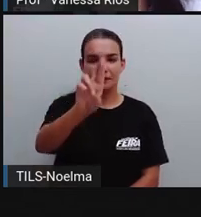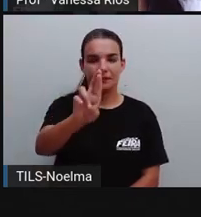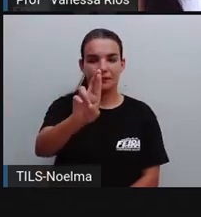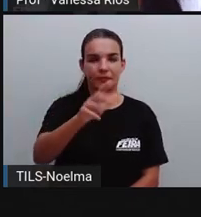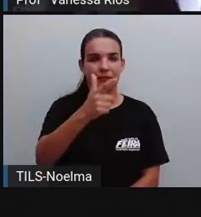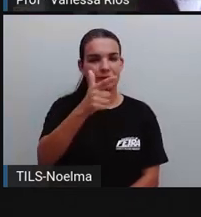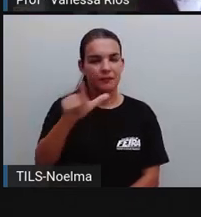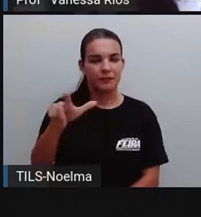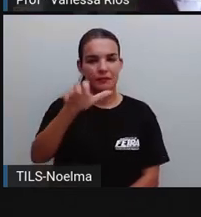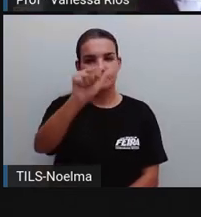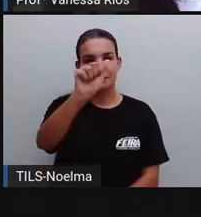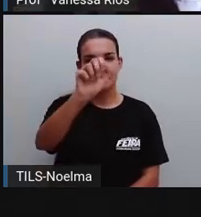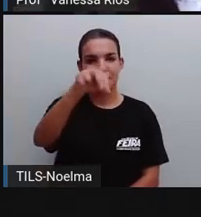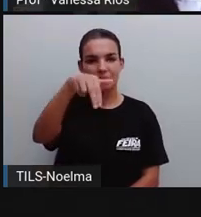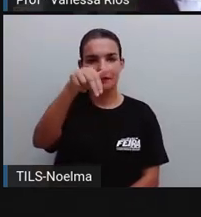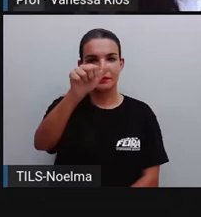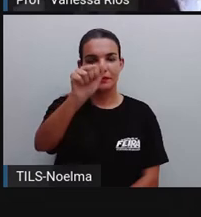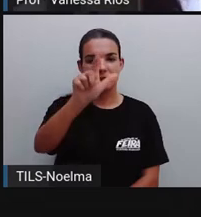Analisar.